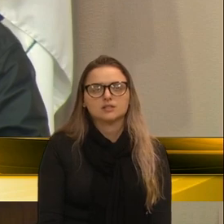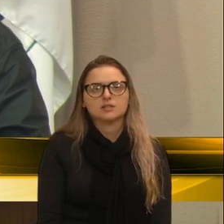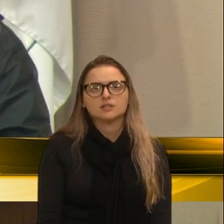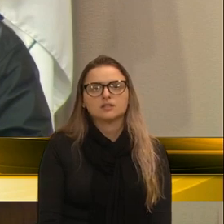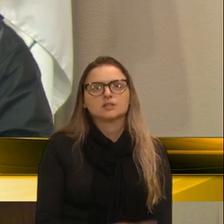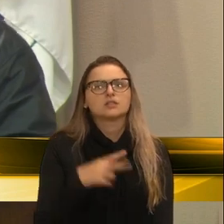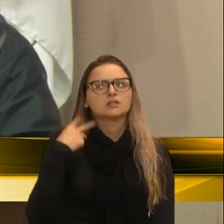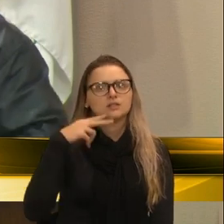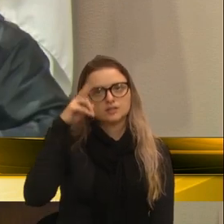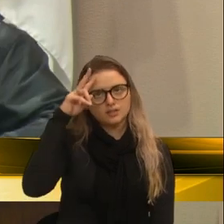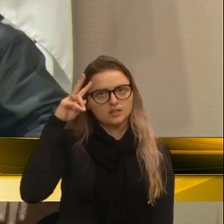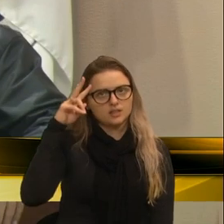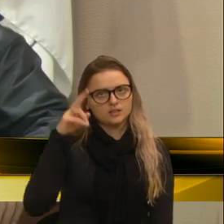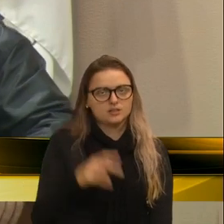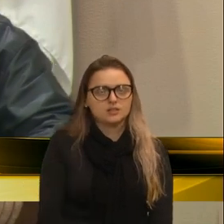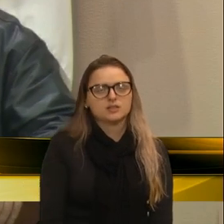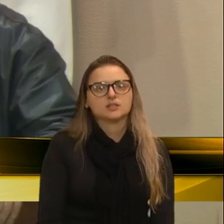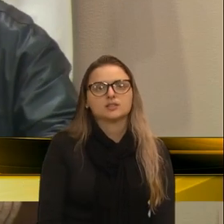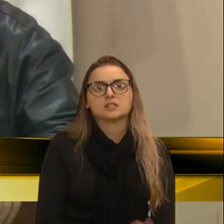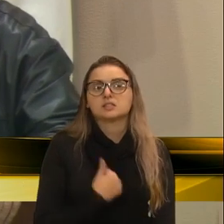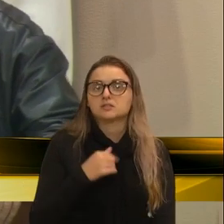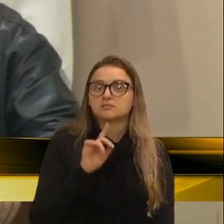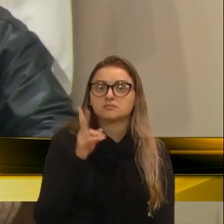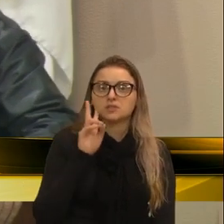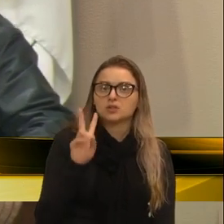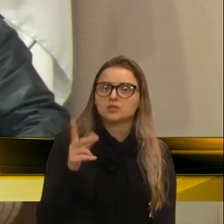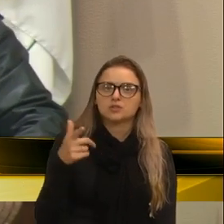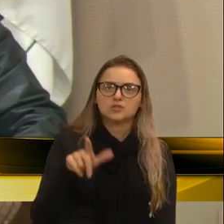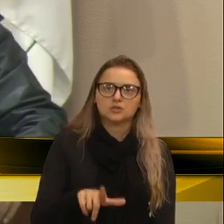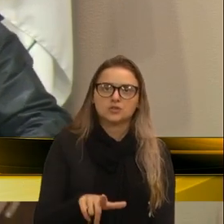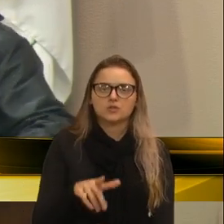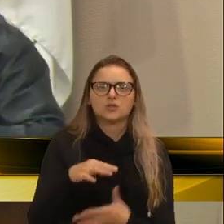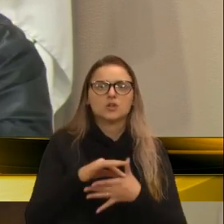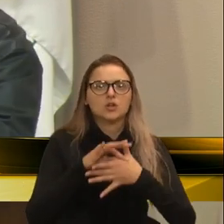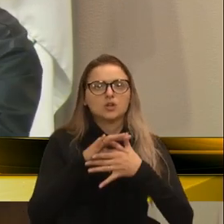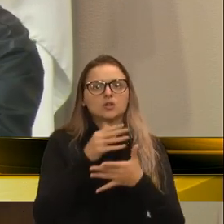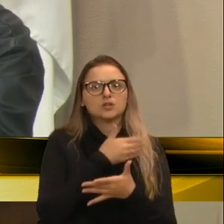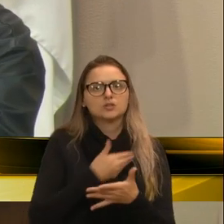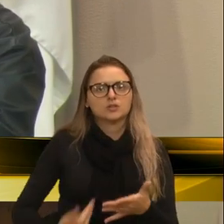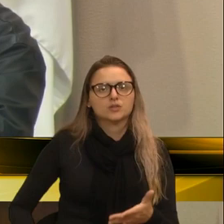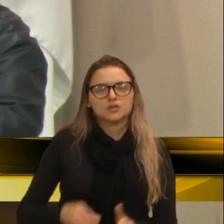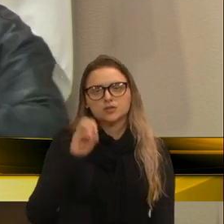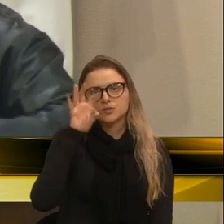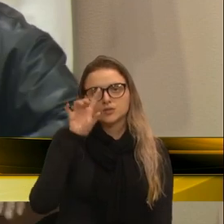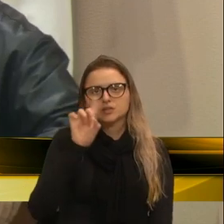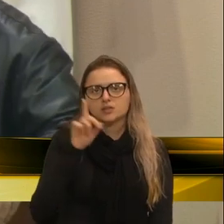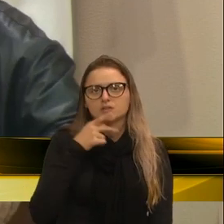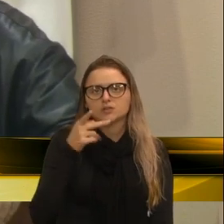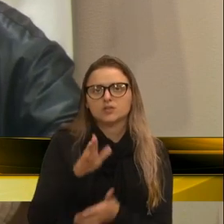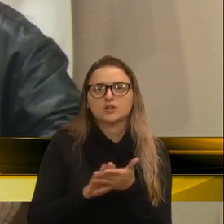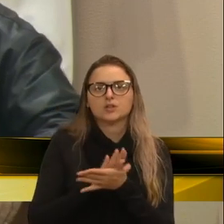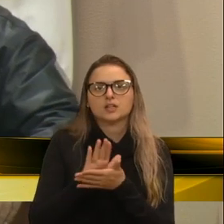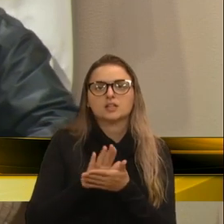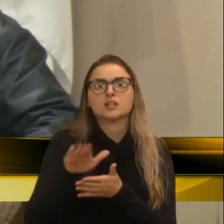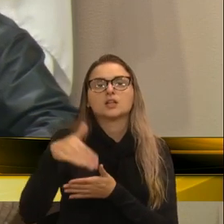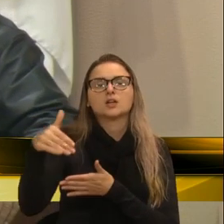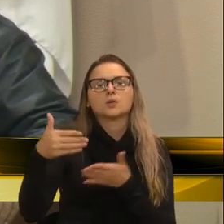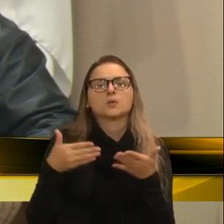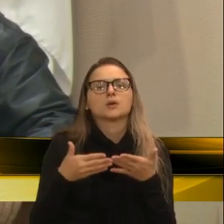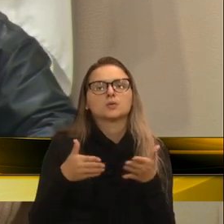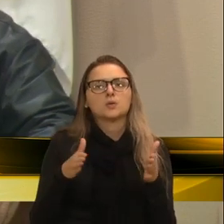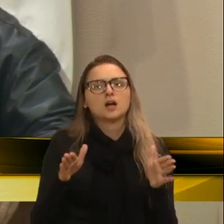vereador Ues. Agora, eu não vi, novamente, o nosso líder do governo falar aqui na casa, quando que inaugura